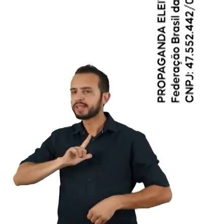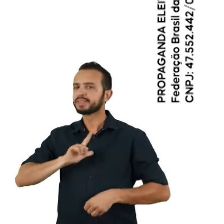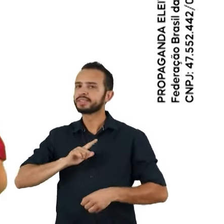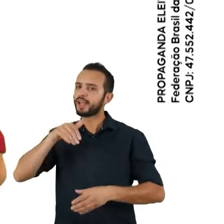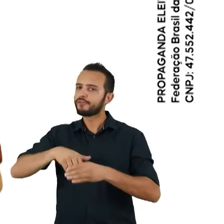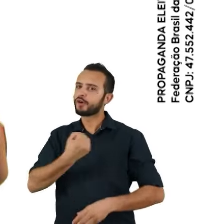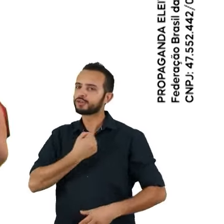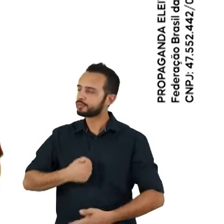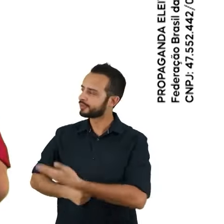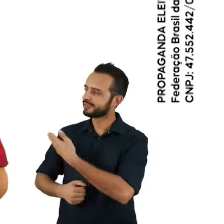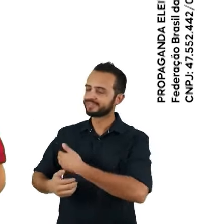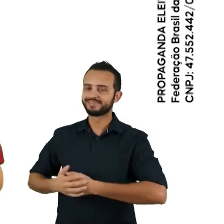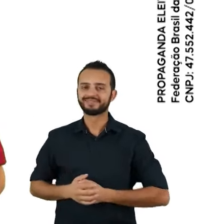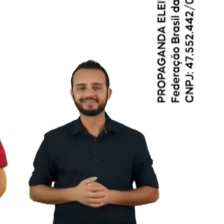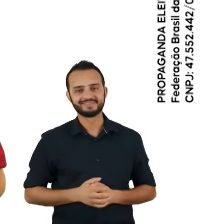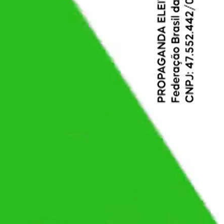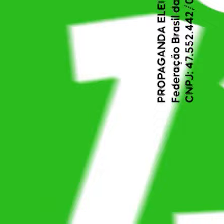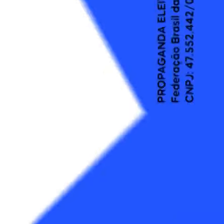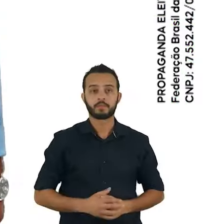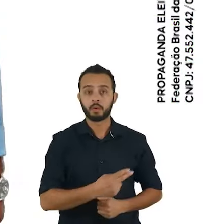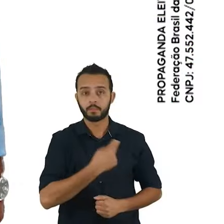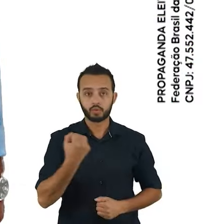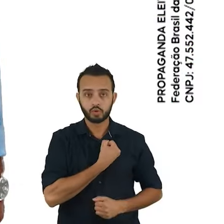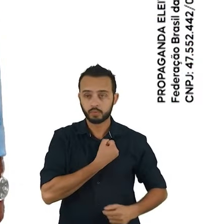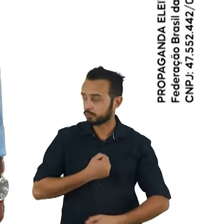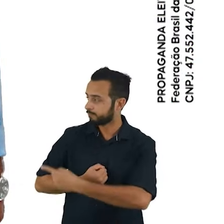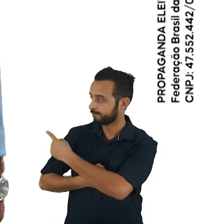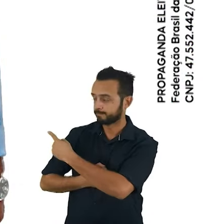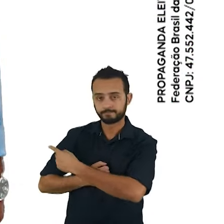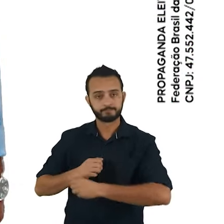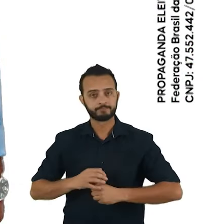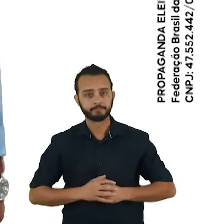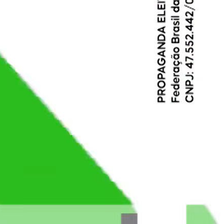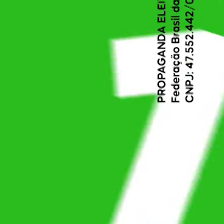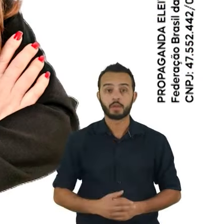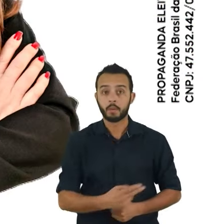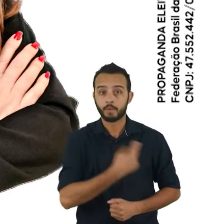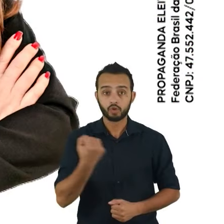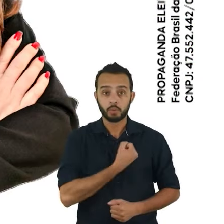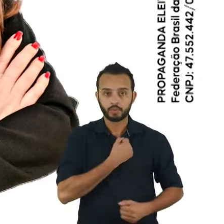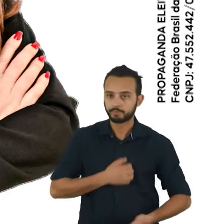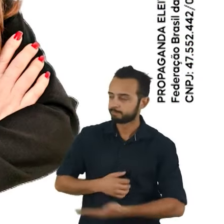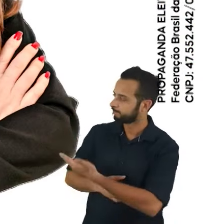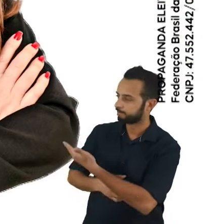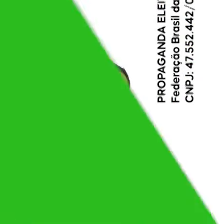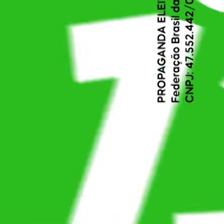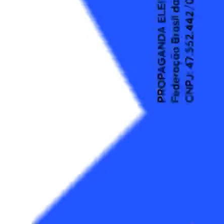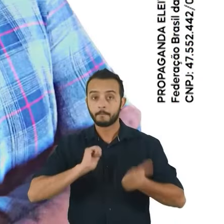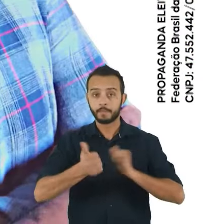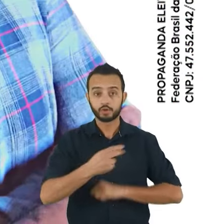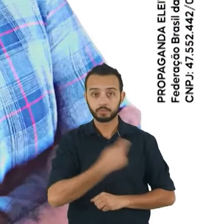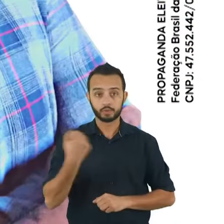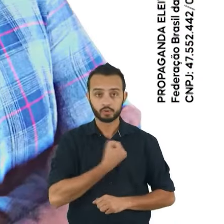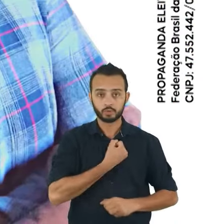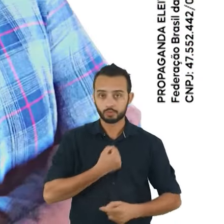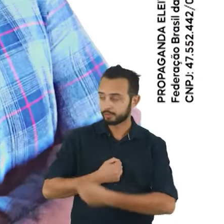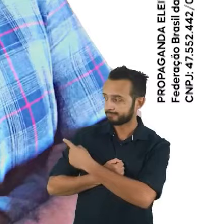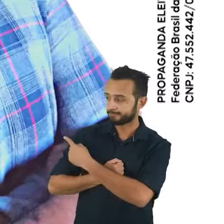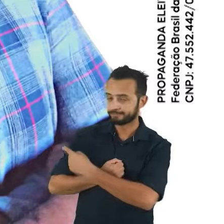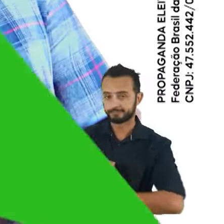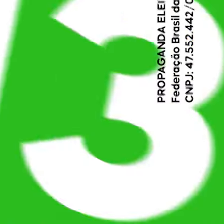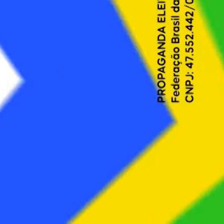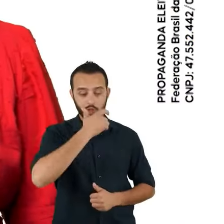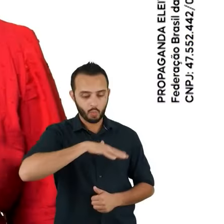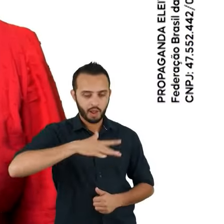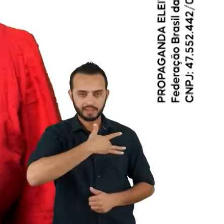sociais, renove sua esperança e vote 13200. Edinaldo Benedito, 43022. Luciana Amaral, 43 mil. Paulinho do Esporte, 43003.